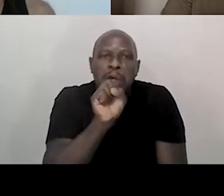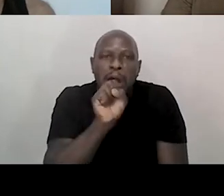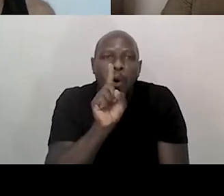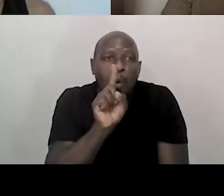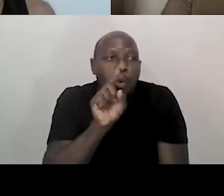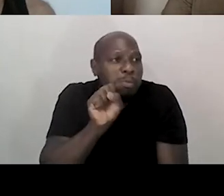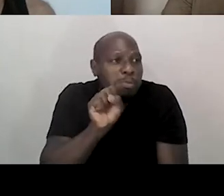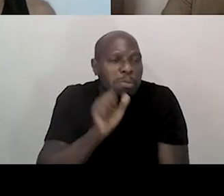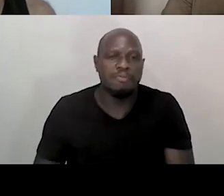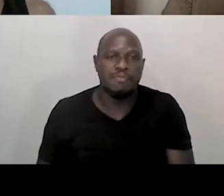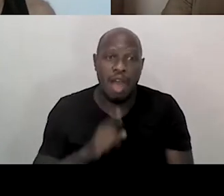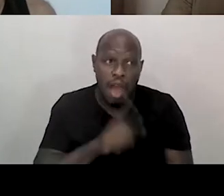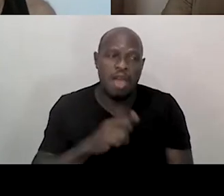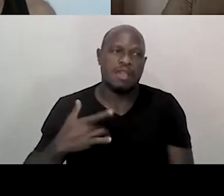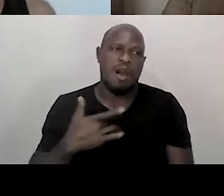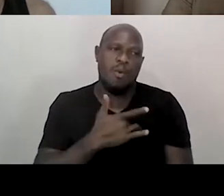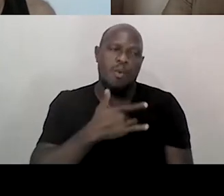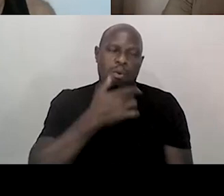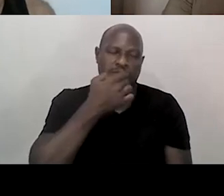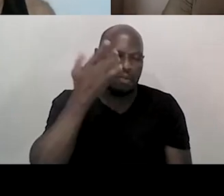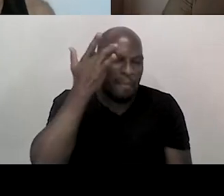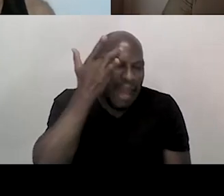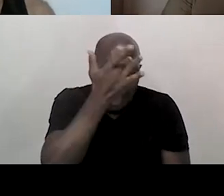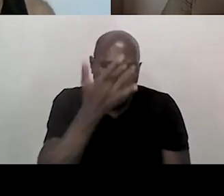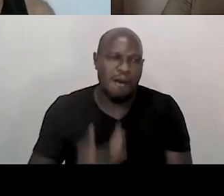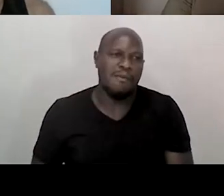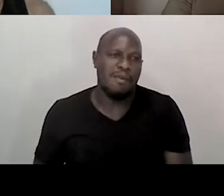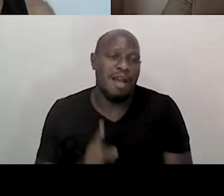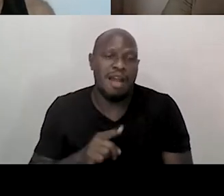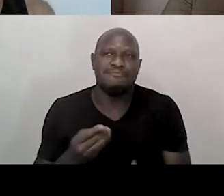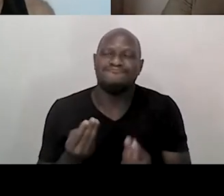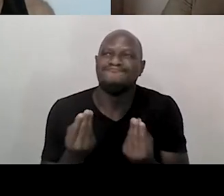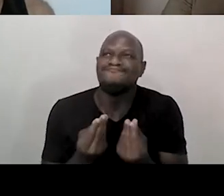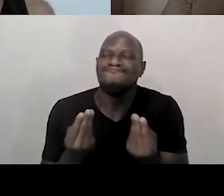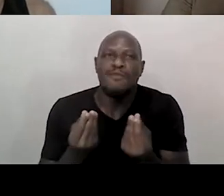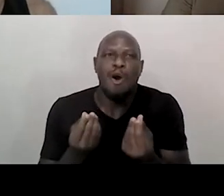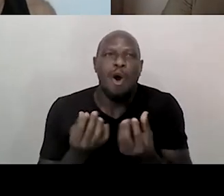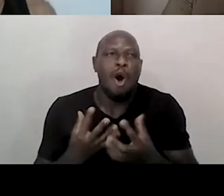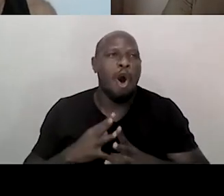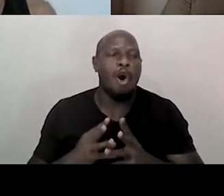Isso é saúde mental, isso é uma espécie de cura.